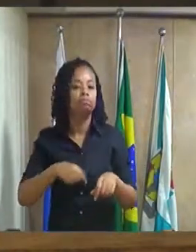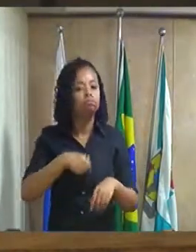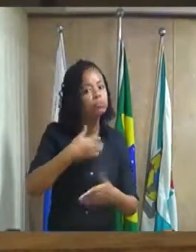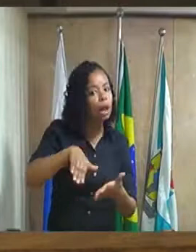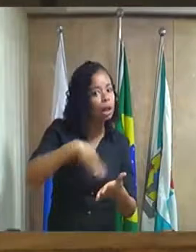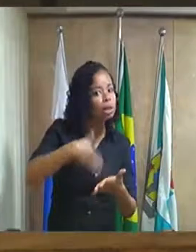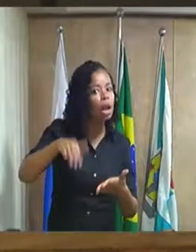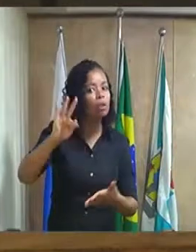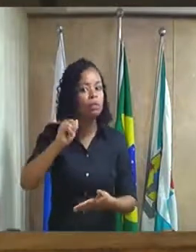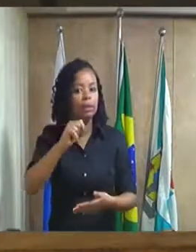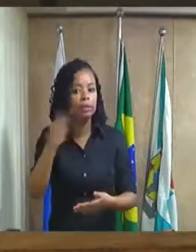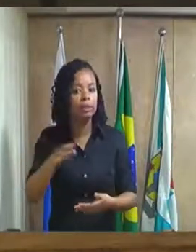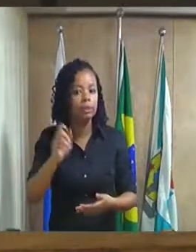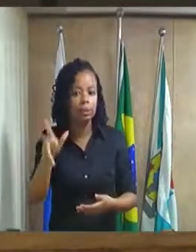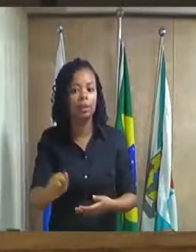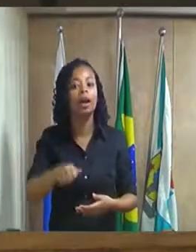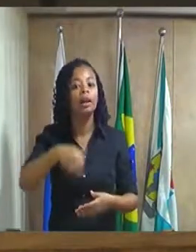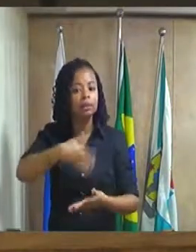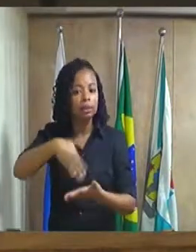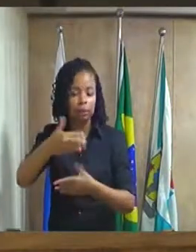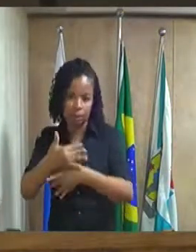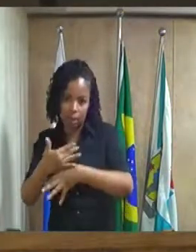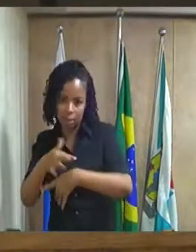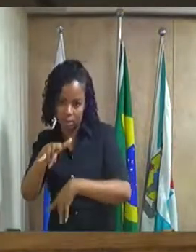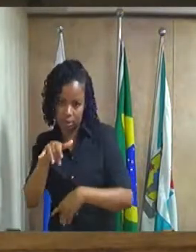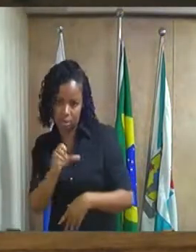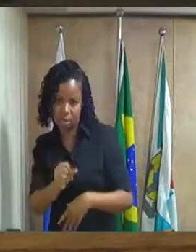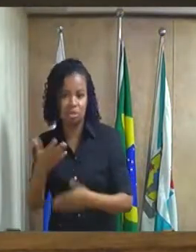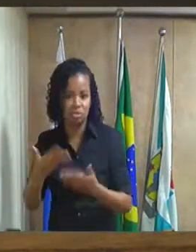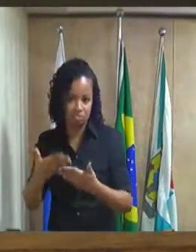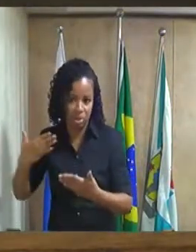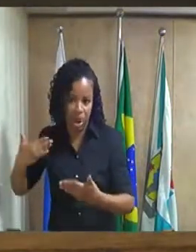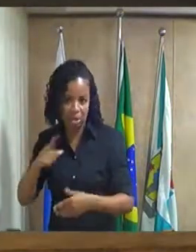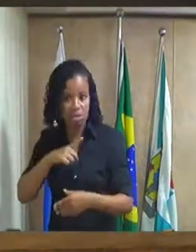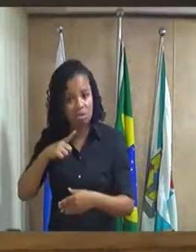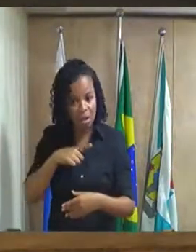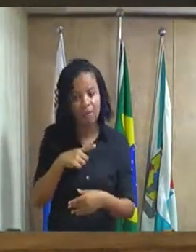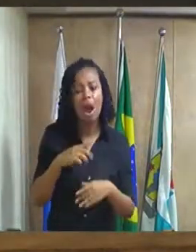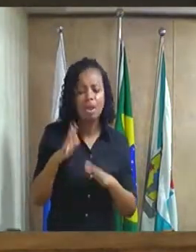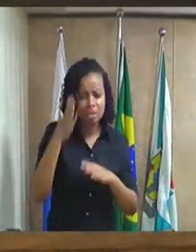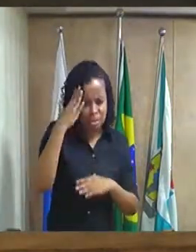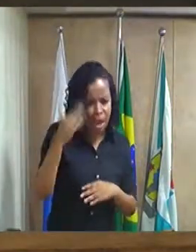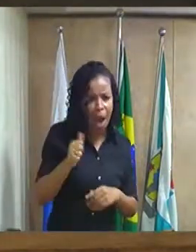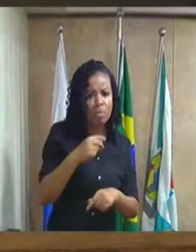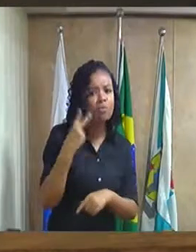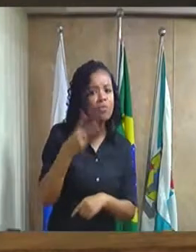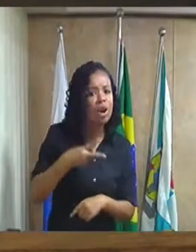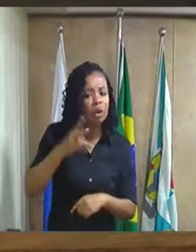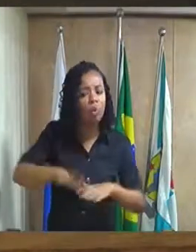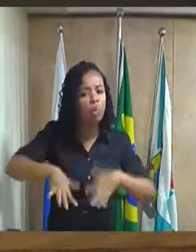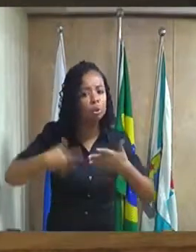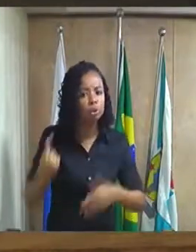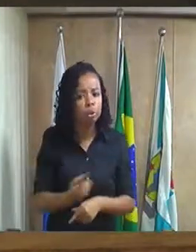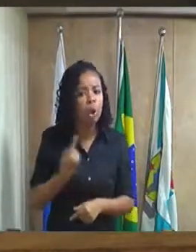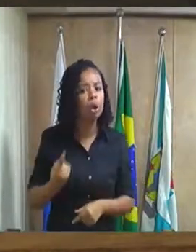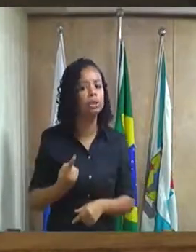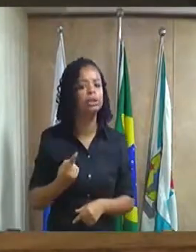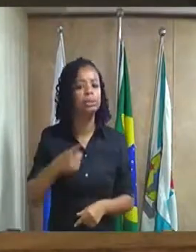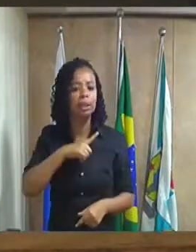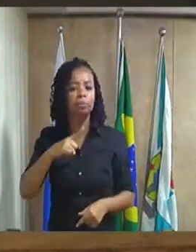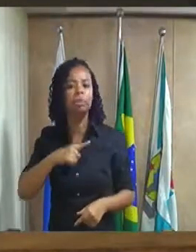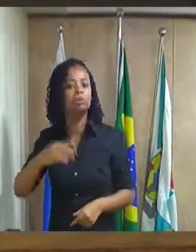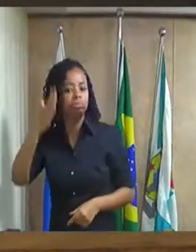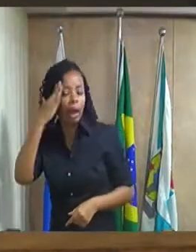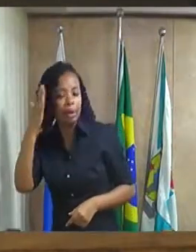muito pode contribuir conosco e aí ele sabe o vereador como nós todos sabemos o brilhante